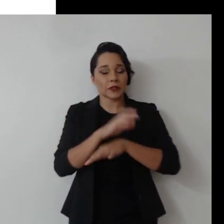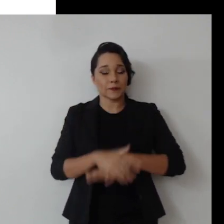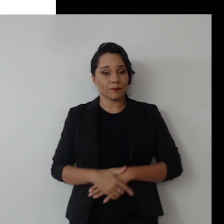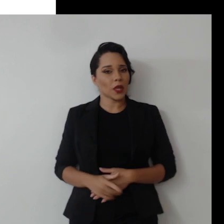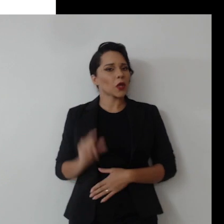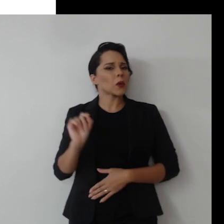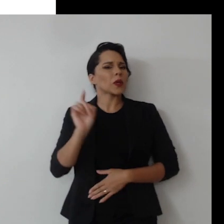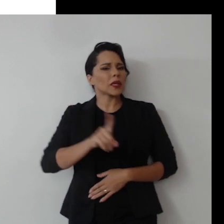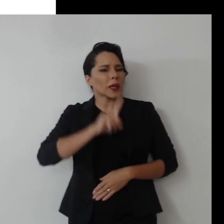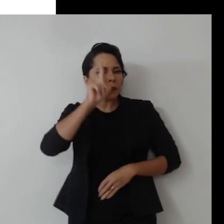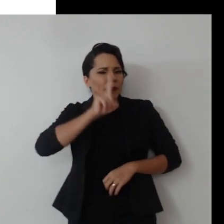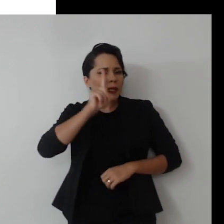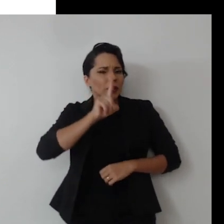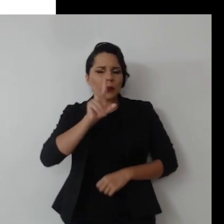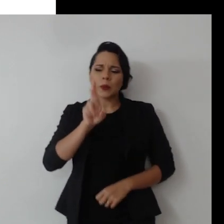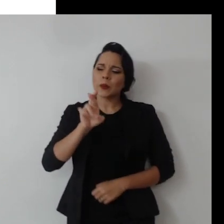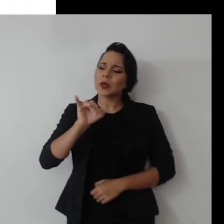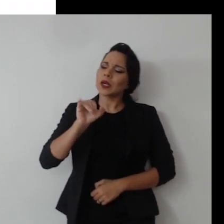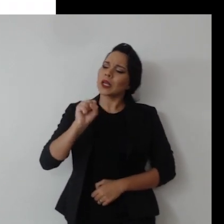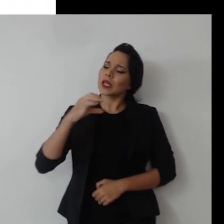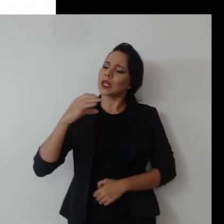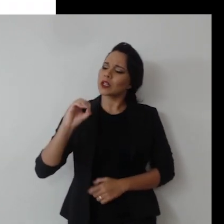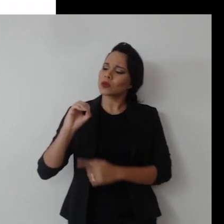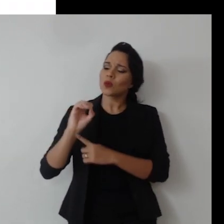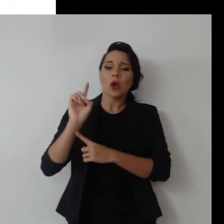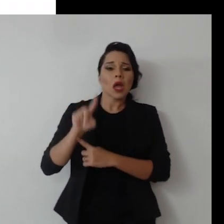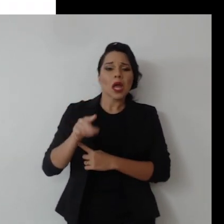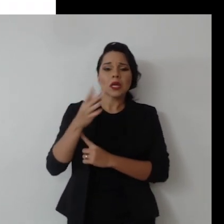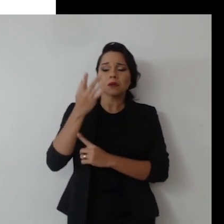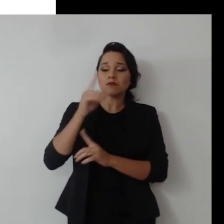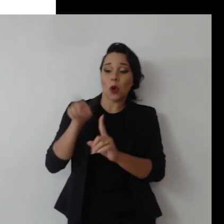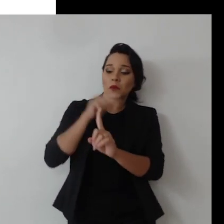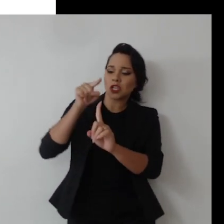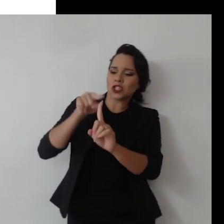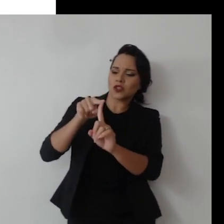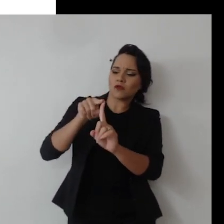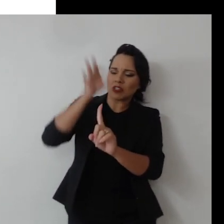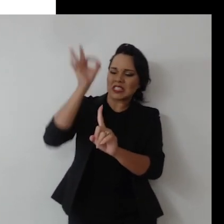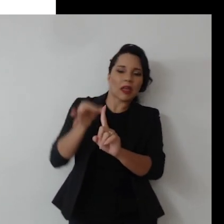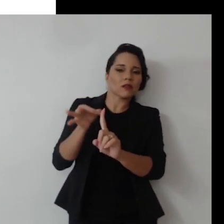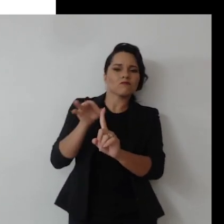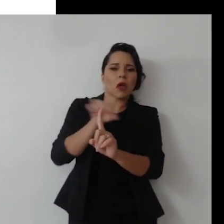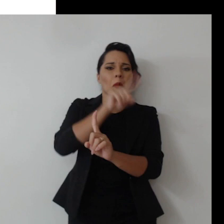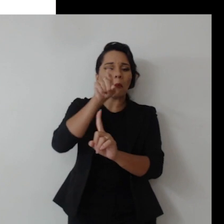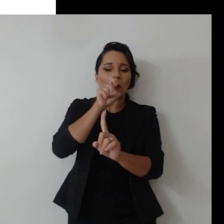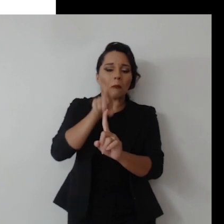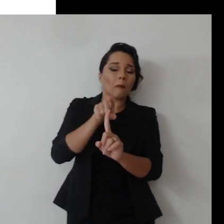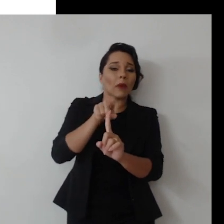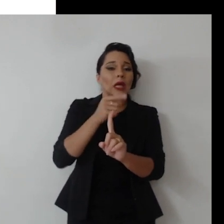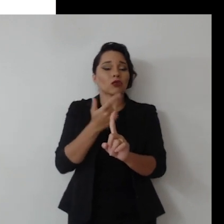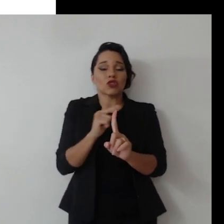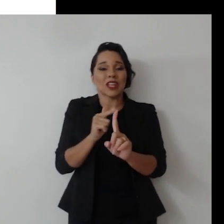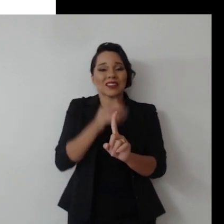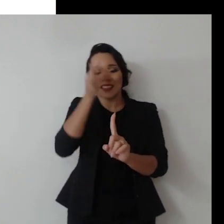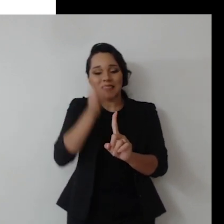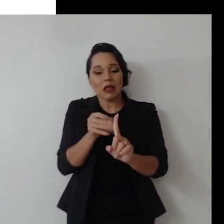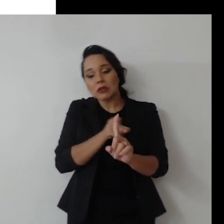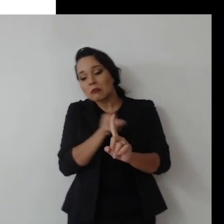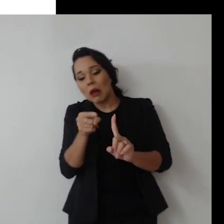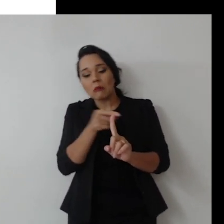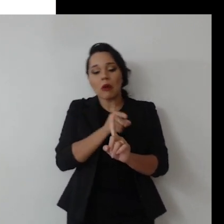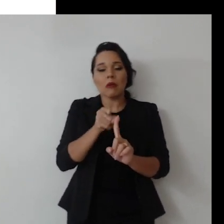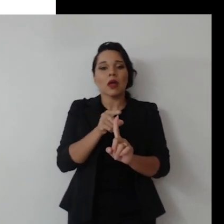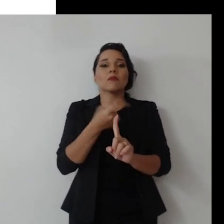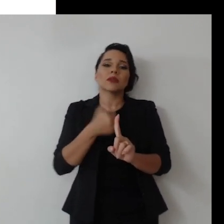né? E o que é riscos? O risco é o efeito da incerteza sobre os objetivos. Esse é que está na norma ISO 31.000. Ele deve ser